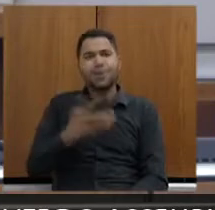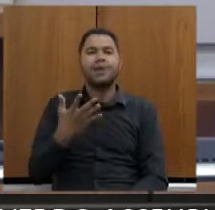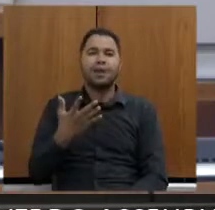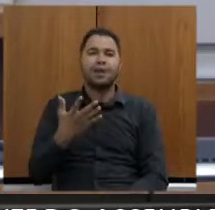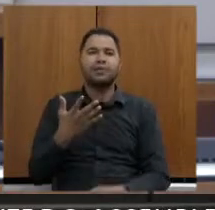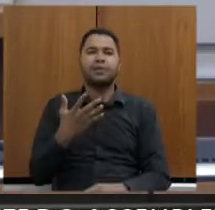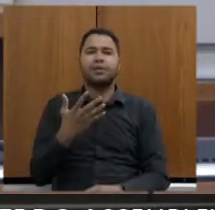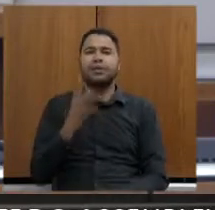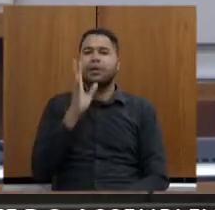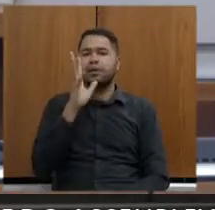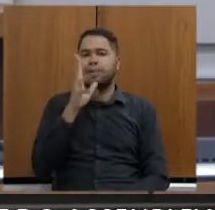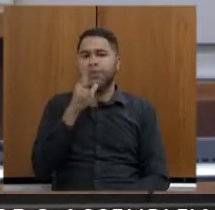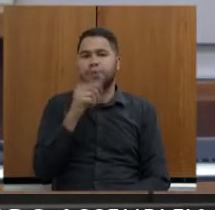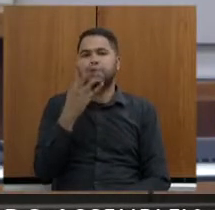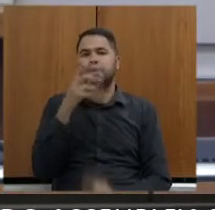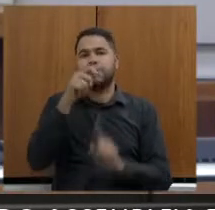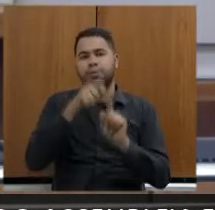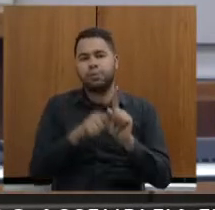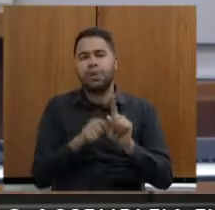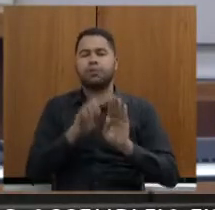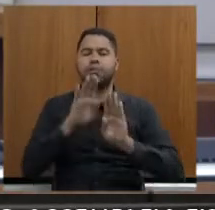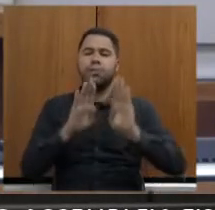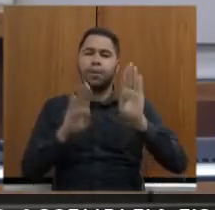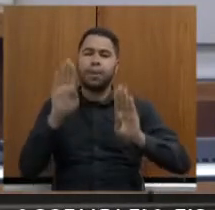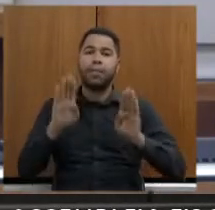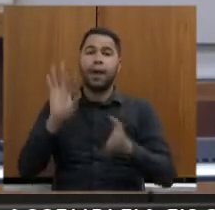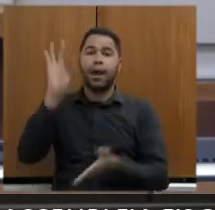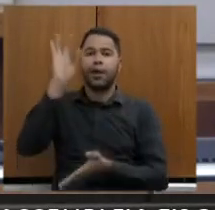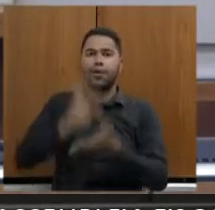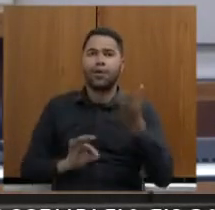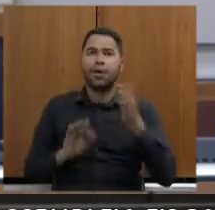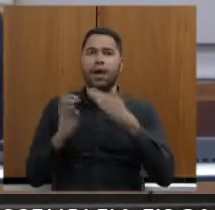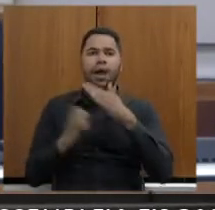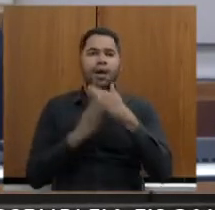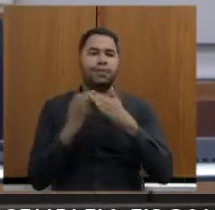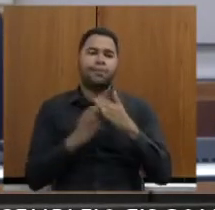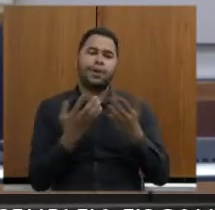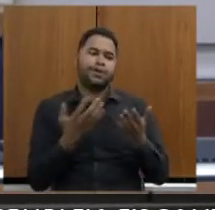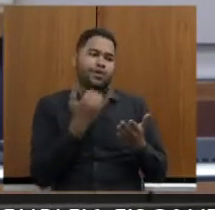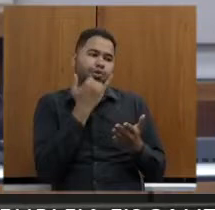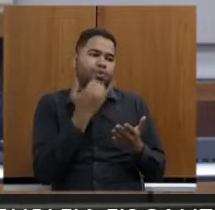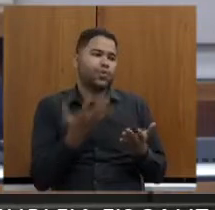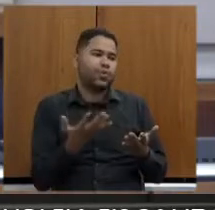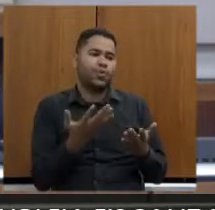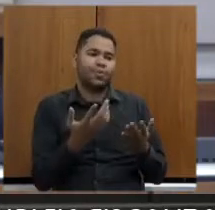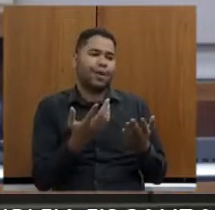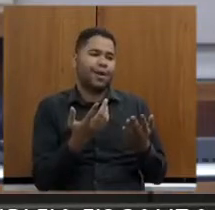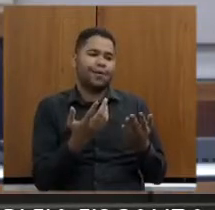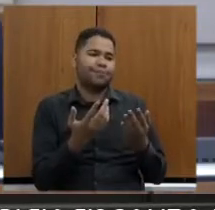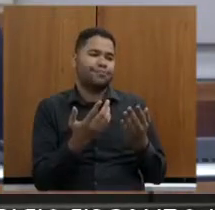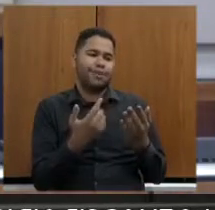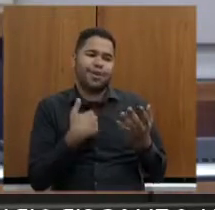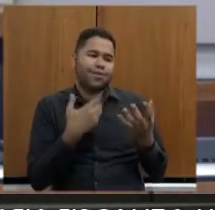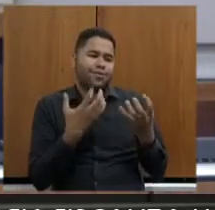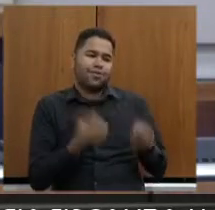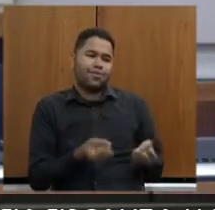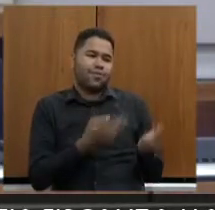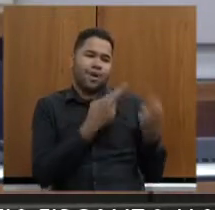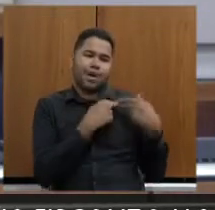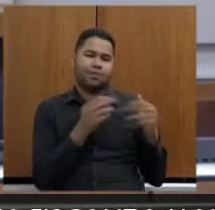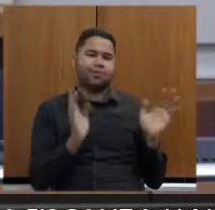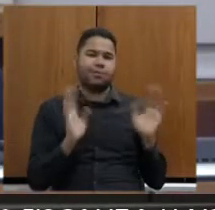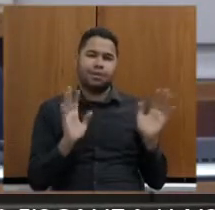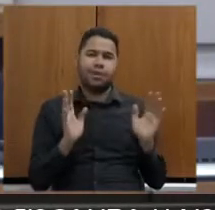demora quatro meses para licitar, na hora que você vai assinar o contrato, a empresa fala que o preço está defasado. O preço subiu. Não vou assumir o contrato, aí